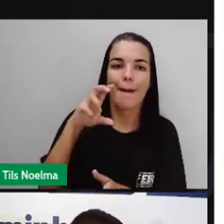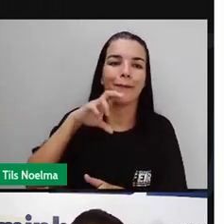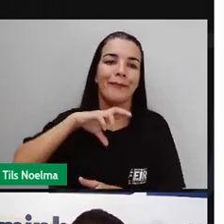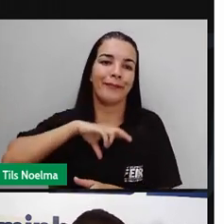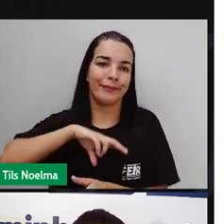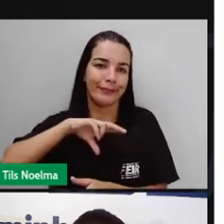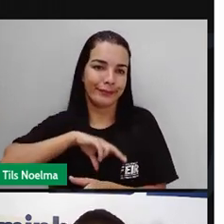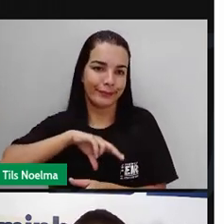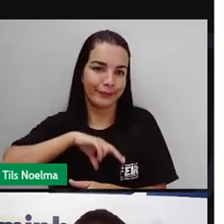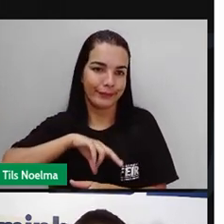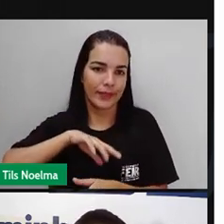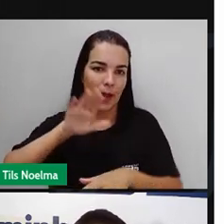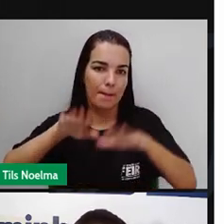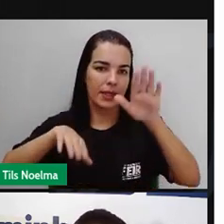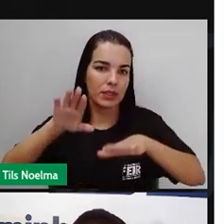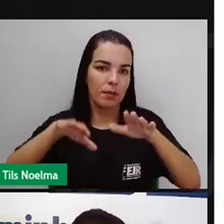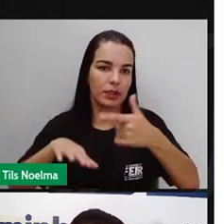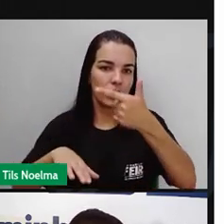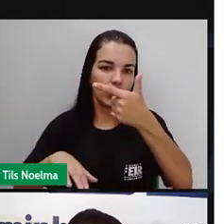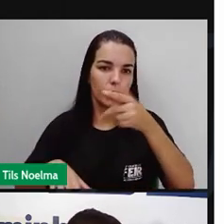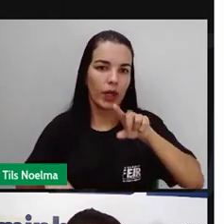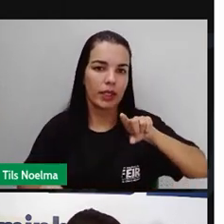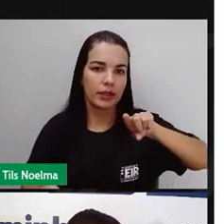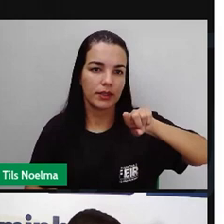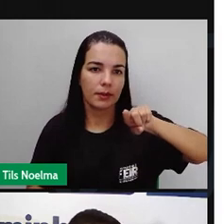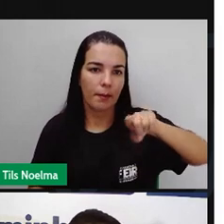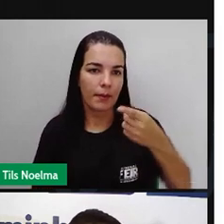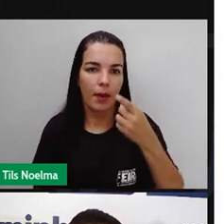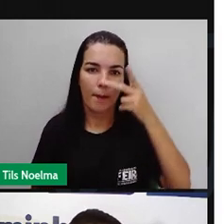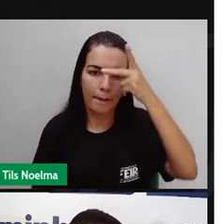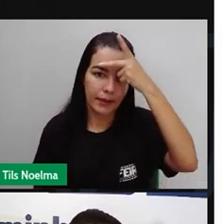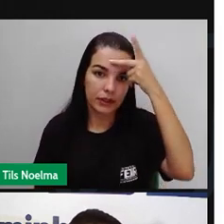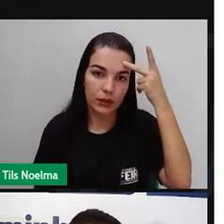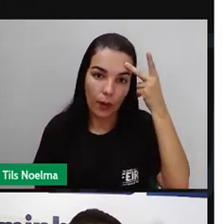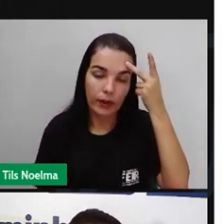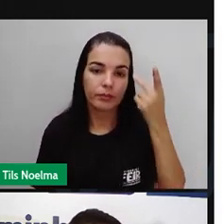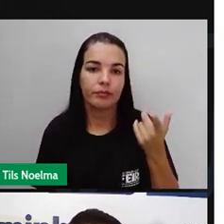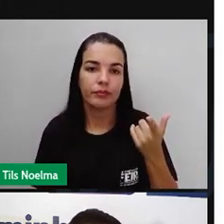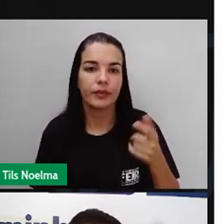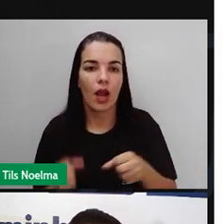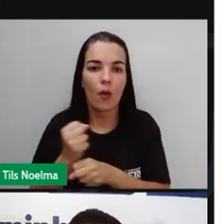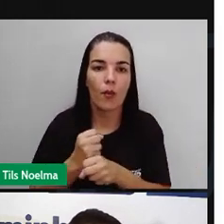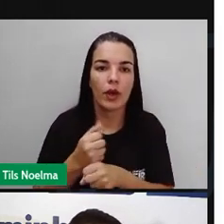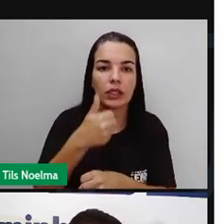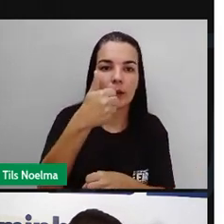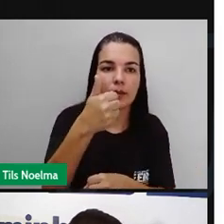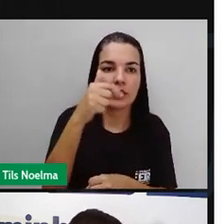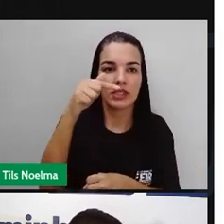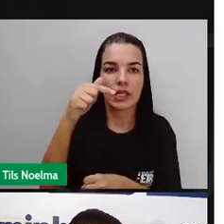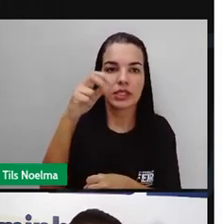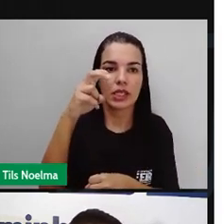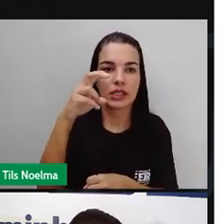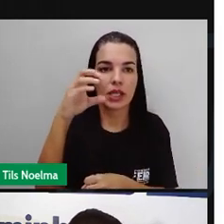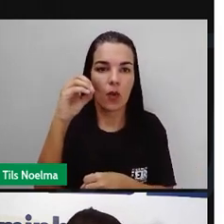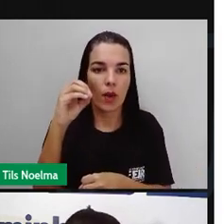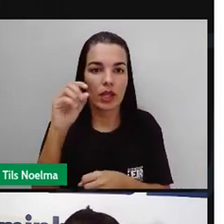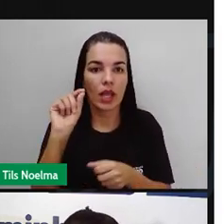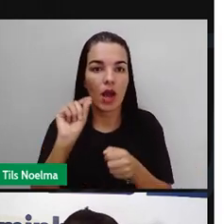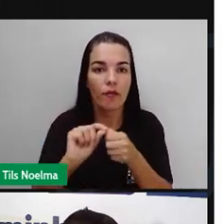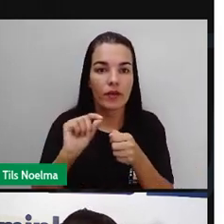duas mil pessoas. Em 1750 começa aí o início do estabelecimento da fronteira e